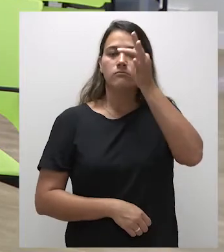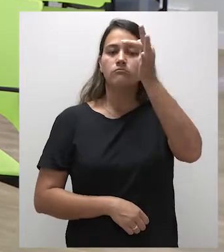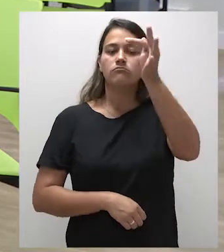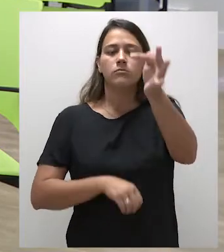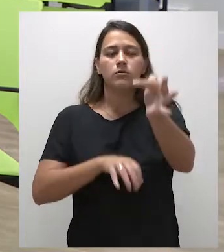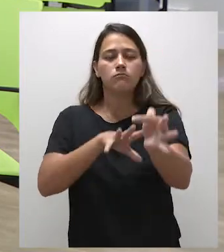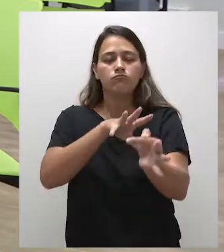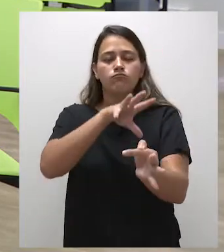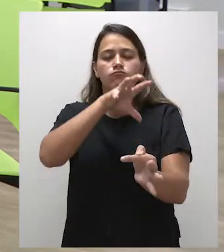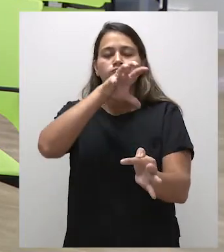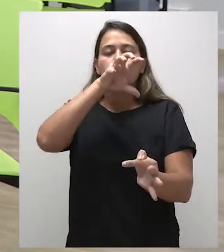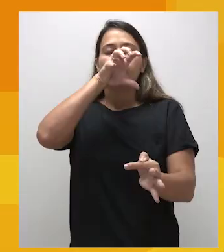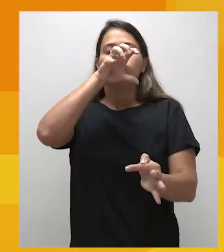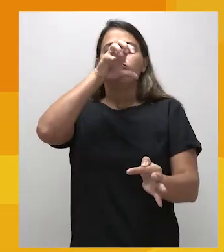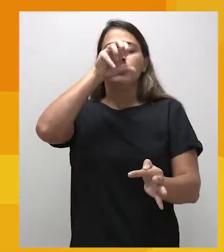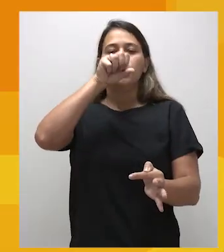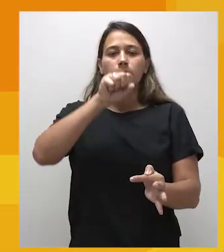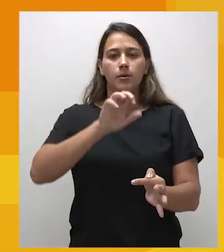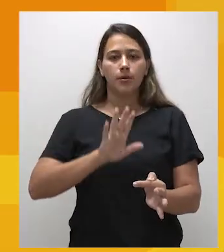Cheira a florzinha?